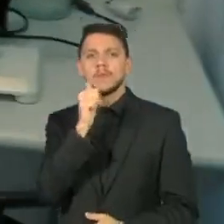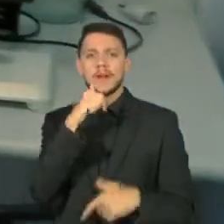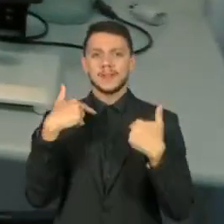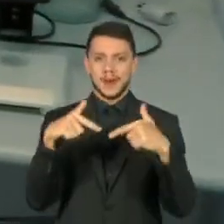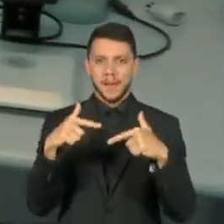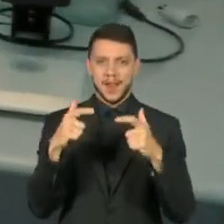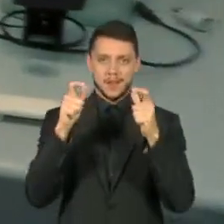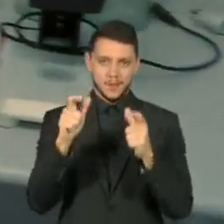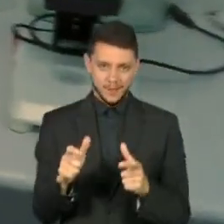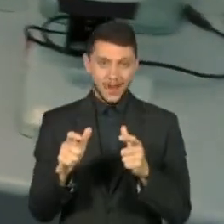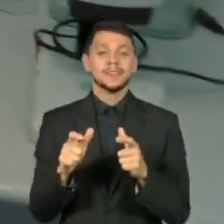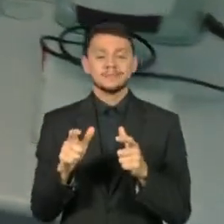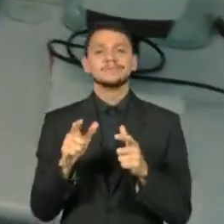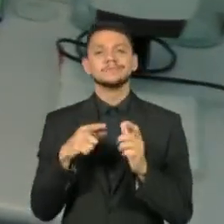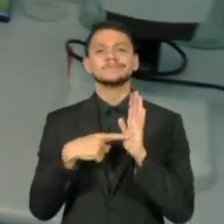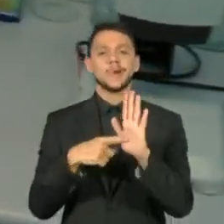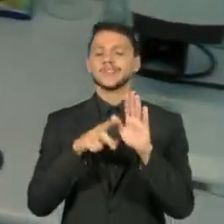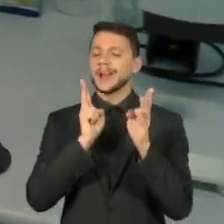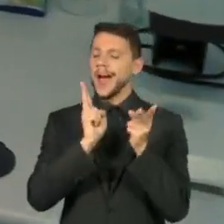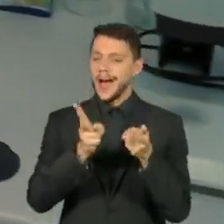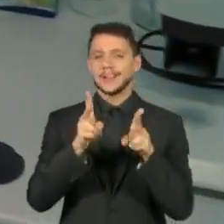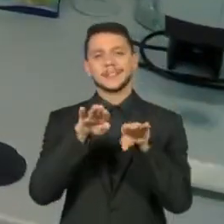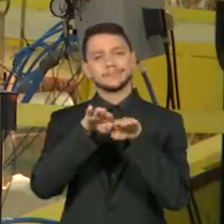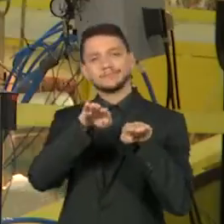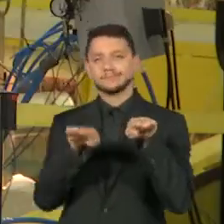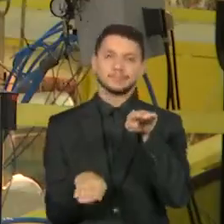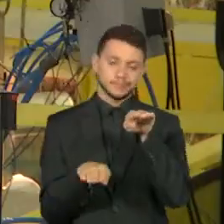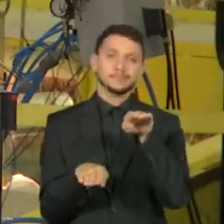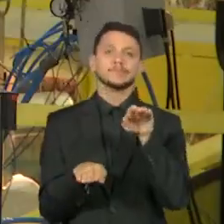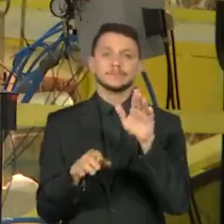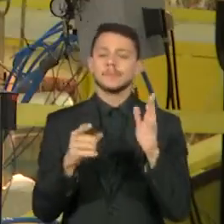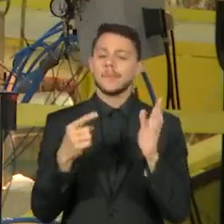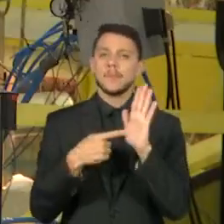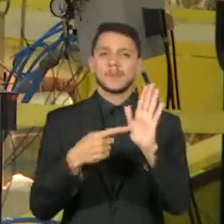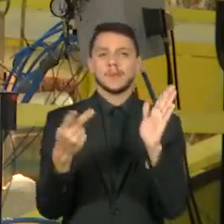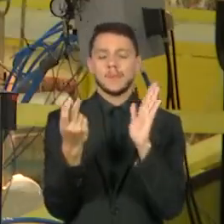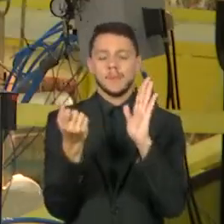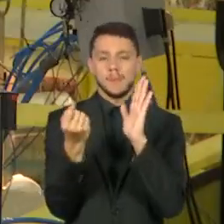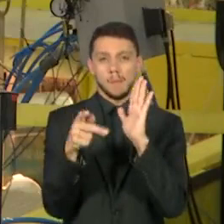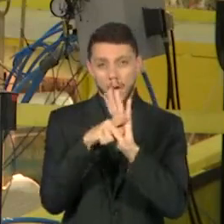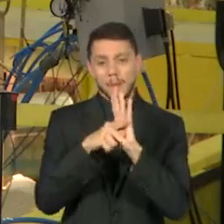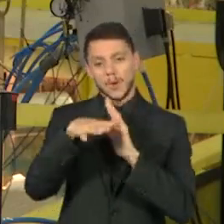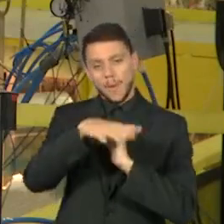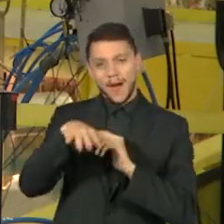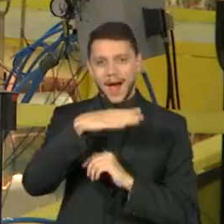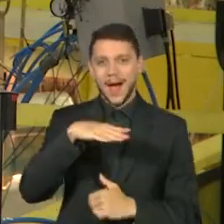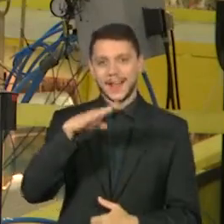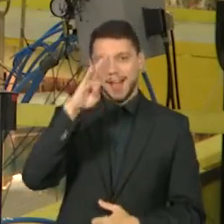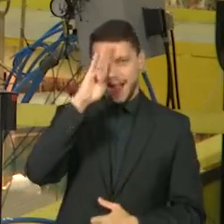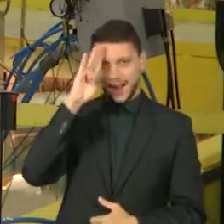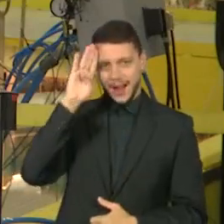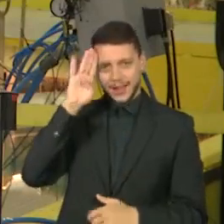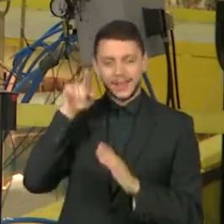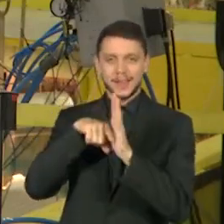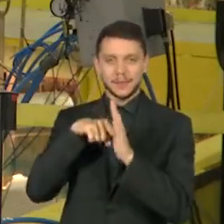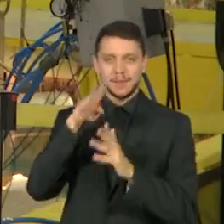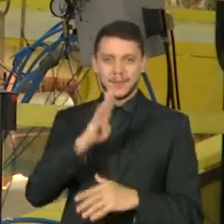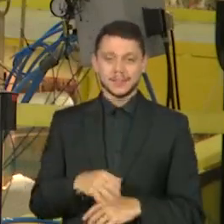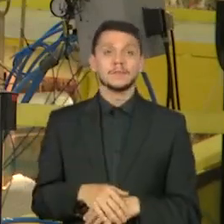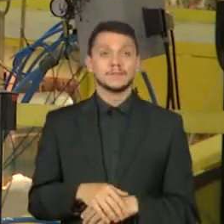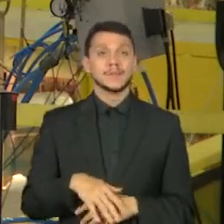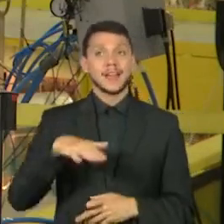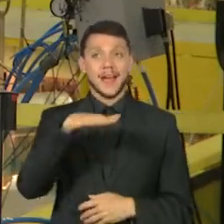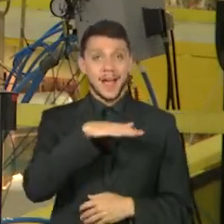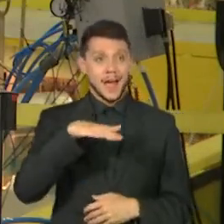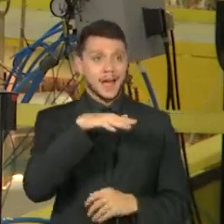discrepância que ainda marca a produção acadêmica do Brasil. A área nuclear no mundo é uma área nuclear dominada por homens.